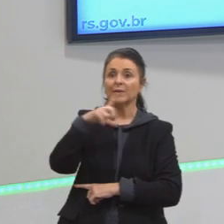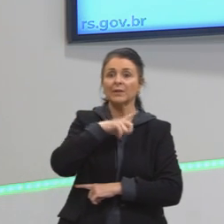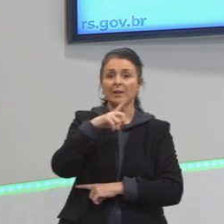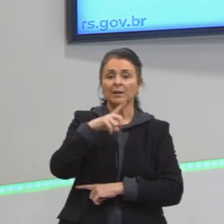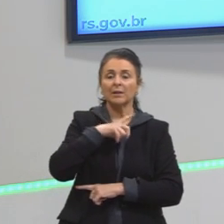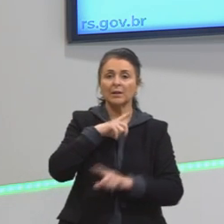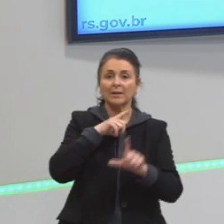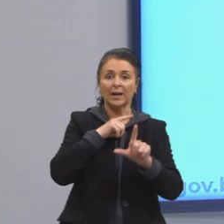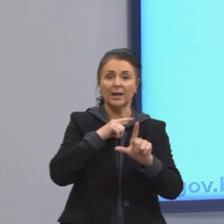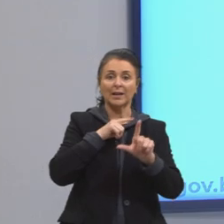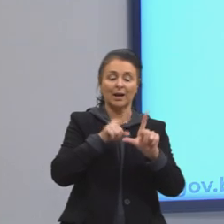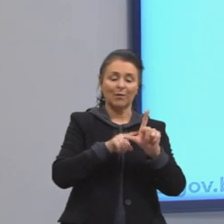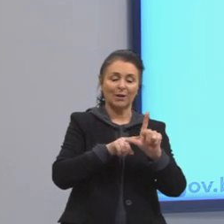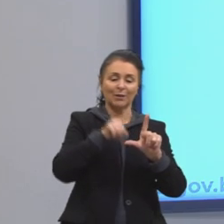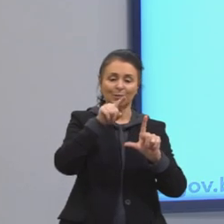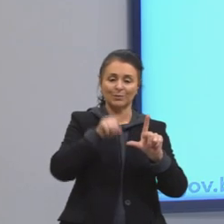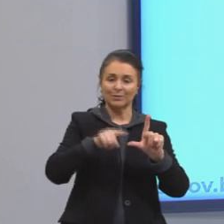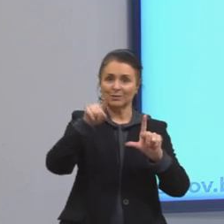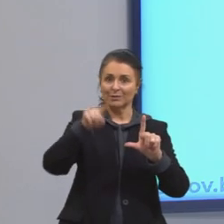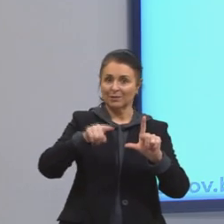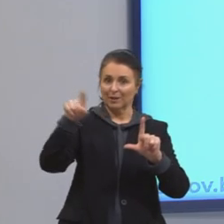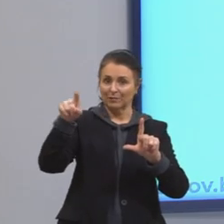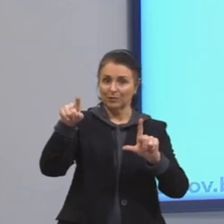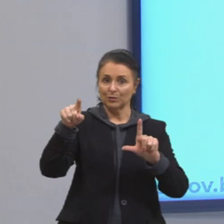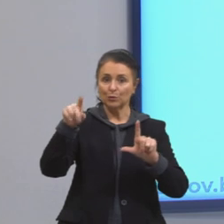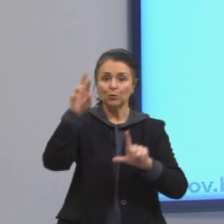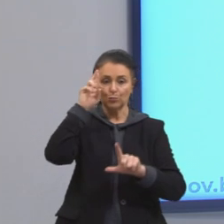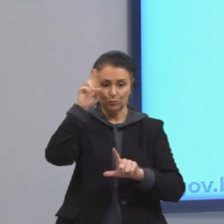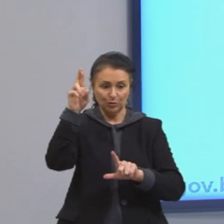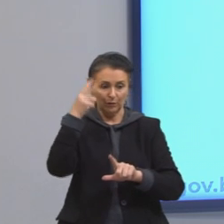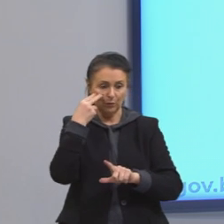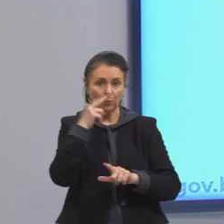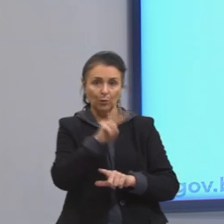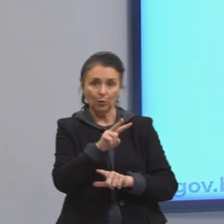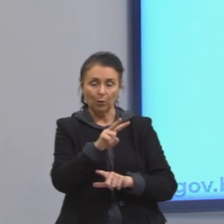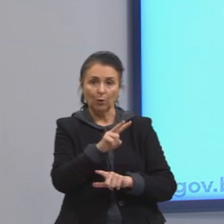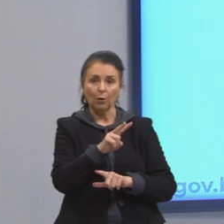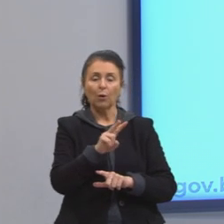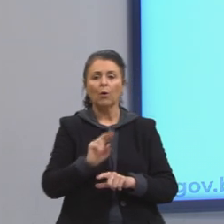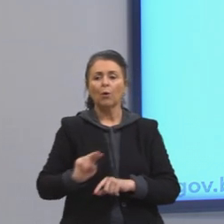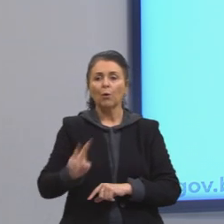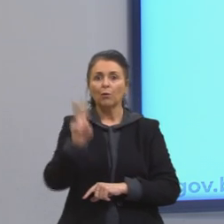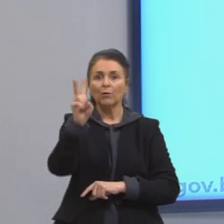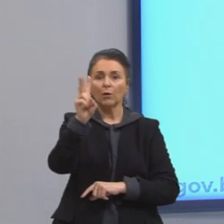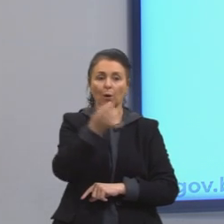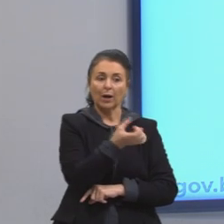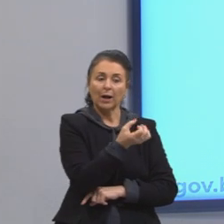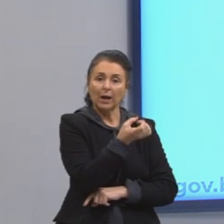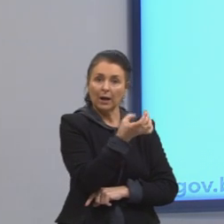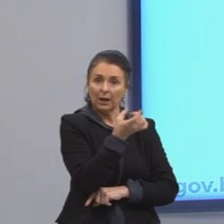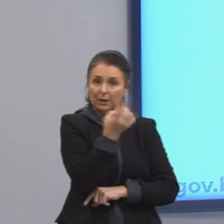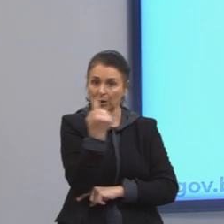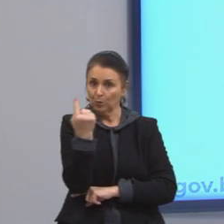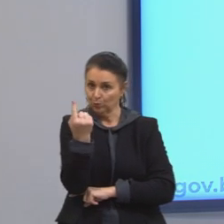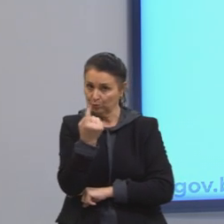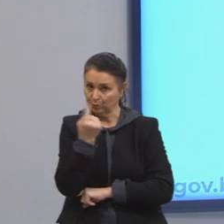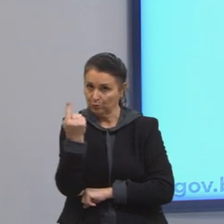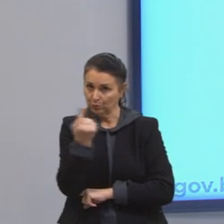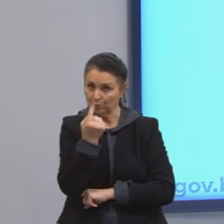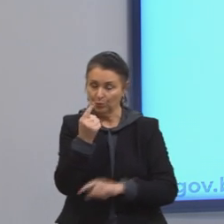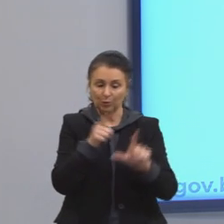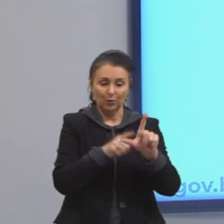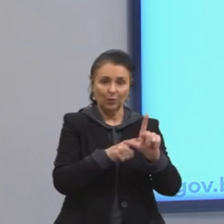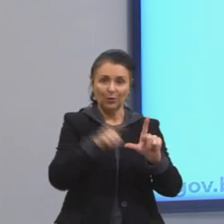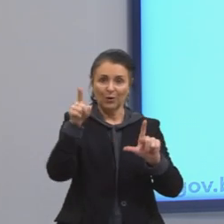então, os gráficos que foram encaminhados para o gerente. O preço do perfume por unidade, esse gráfico aqui é o gráfico de